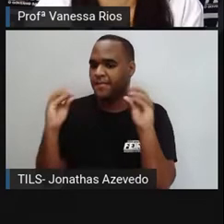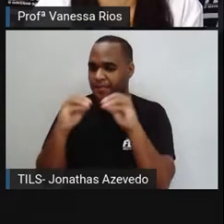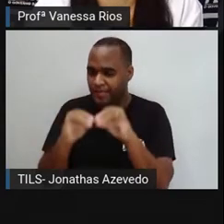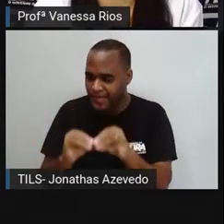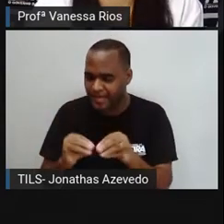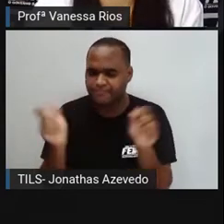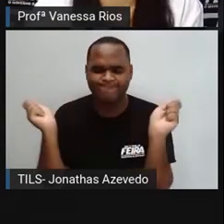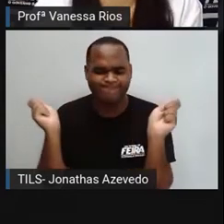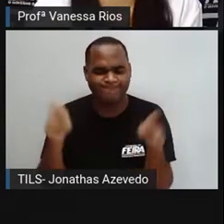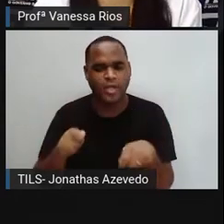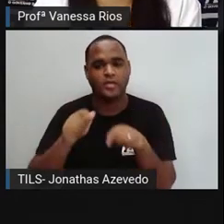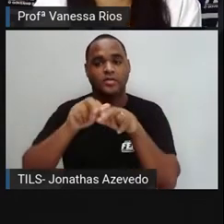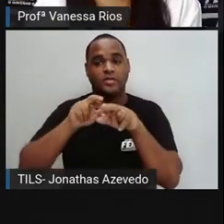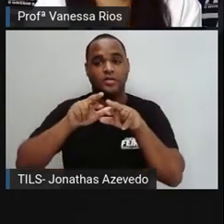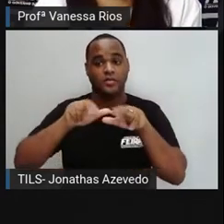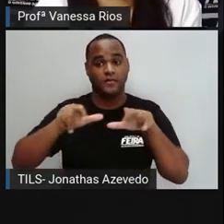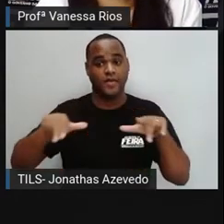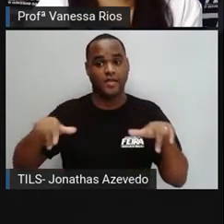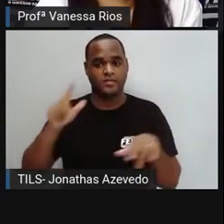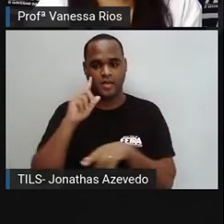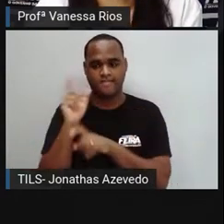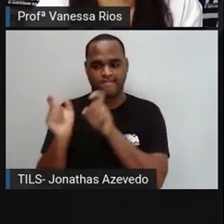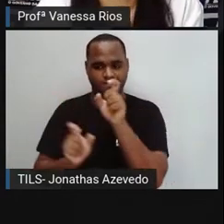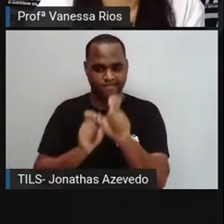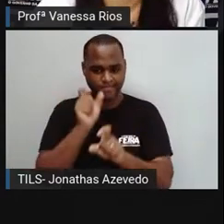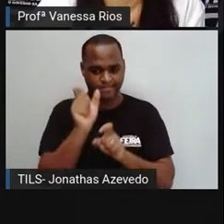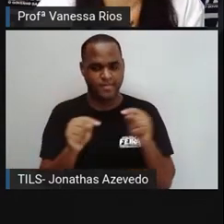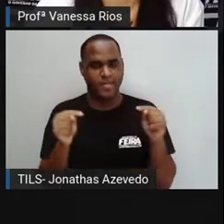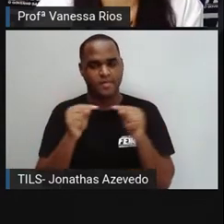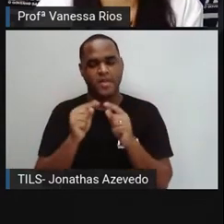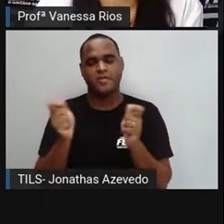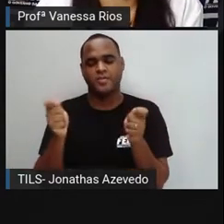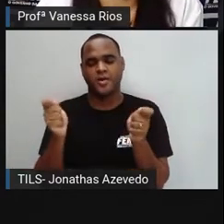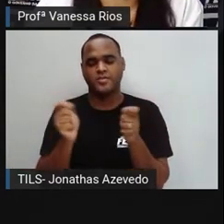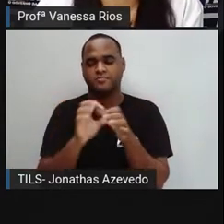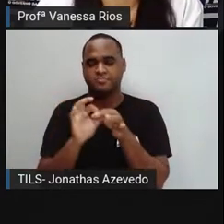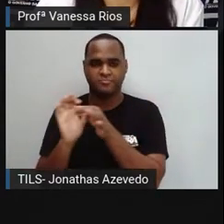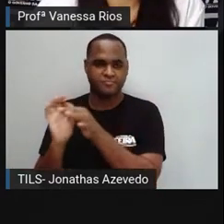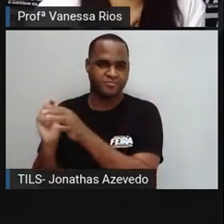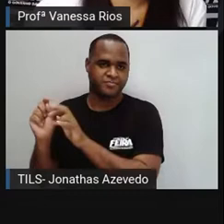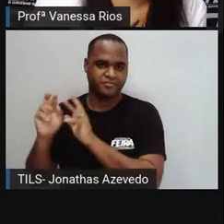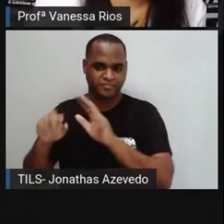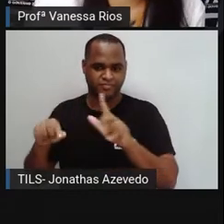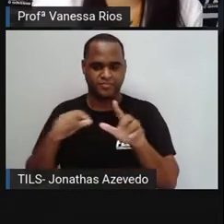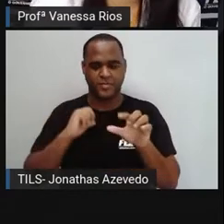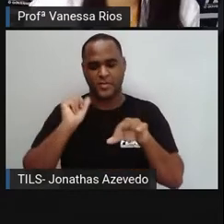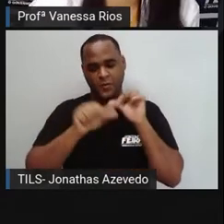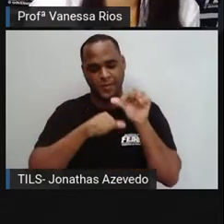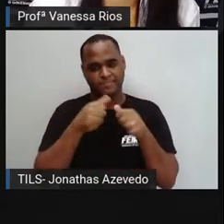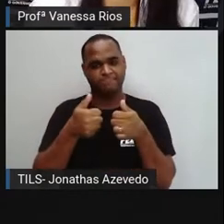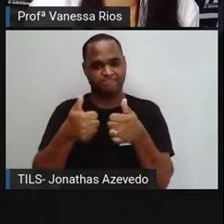diversas características e permite aí as suas variações e essas mudanças.